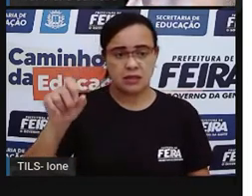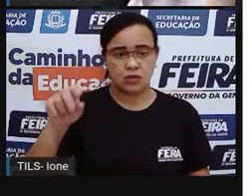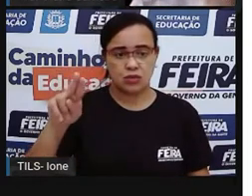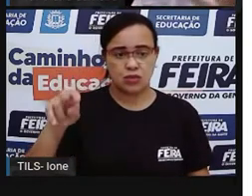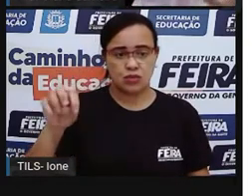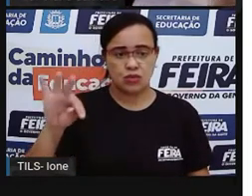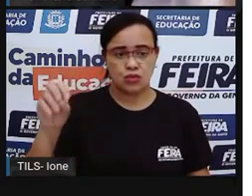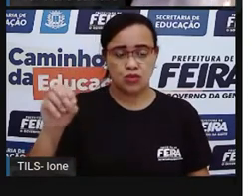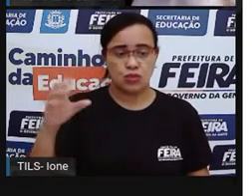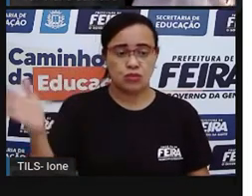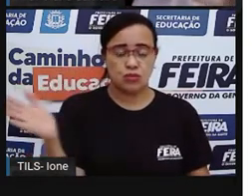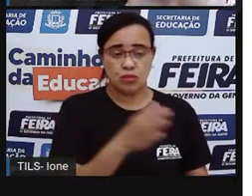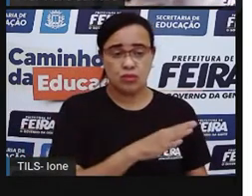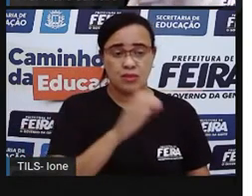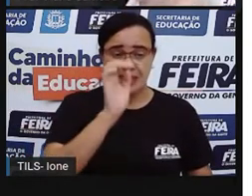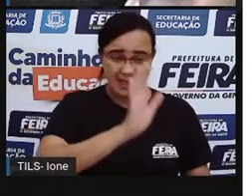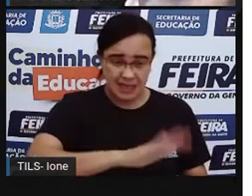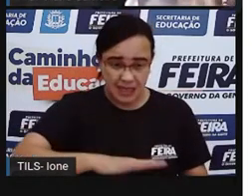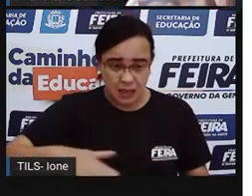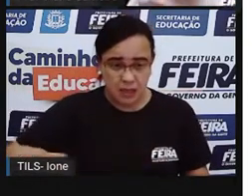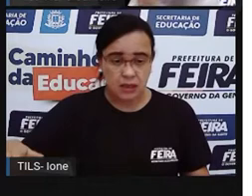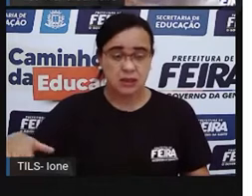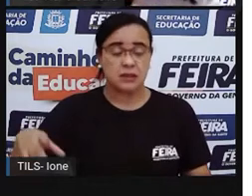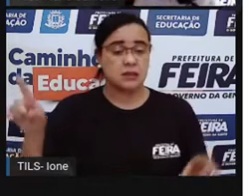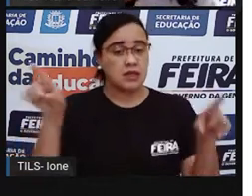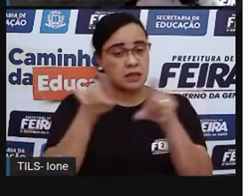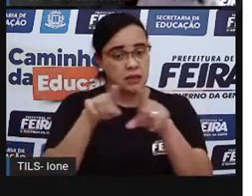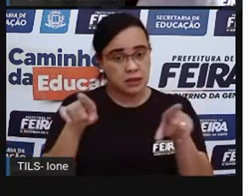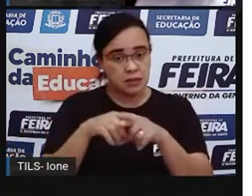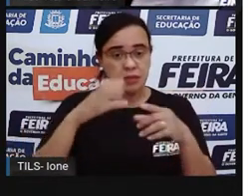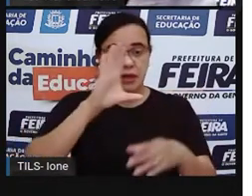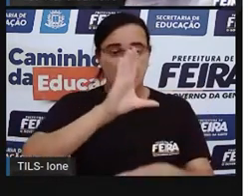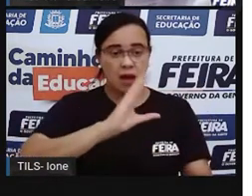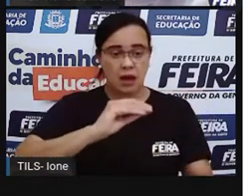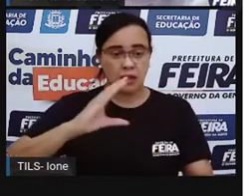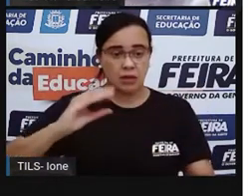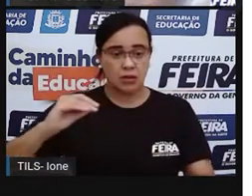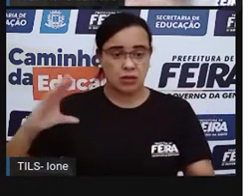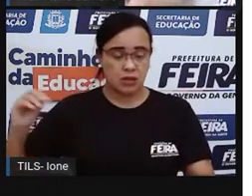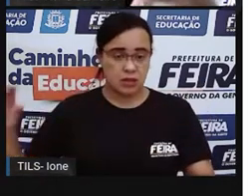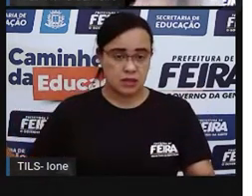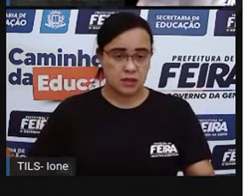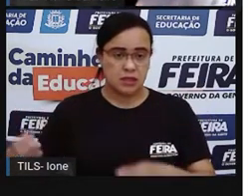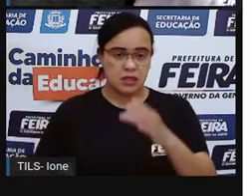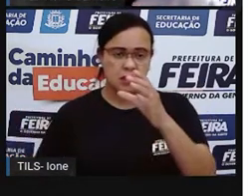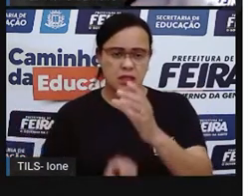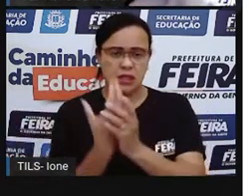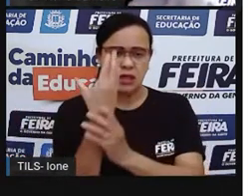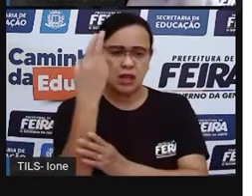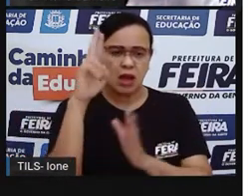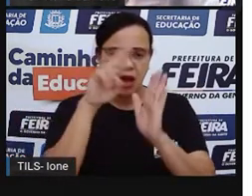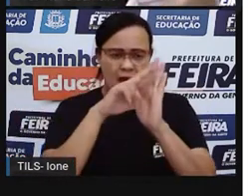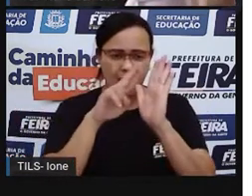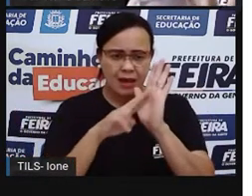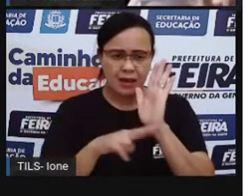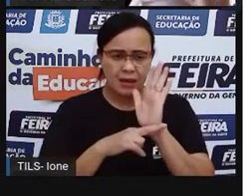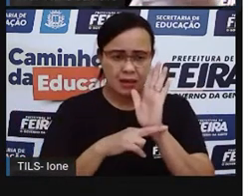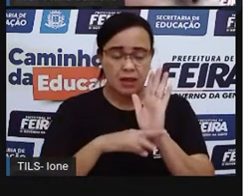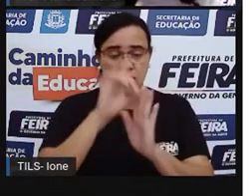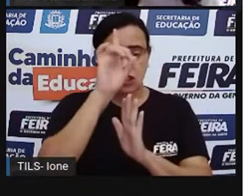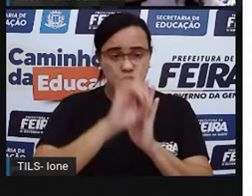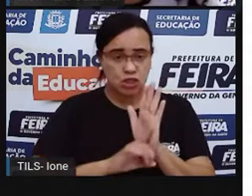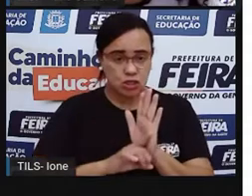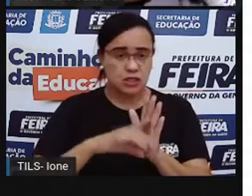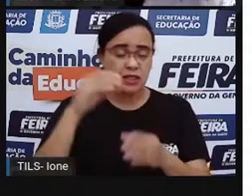que foram criadas para cuidar das pessoas menores de 18 anos que vivem aqui no Brasil. Então, se você